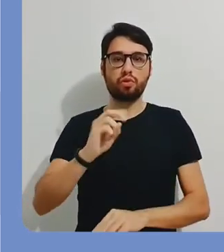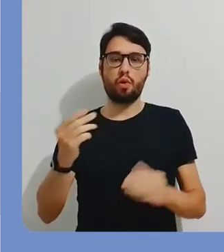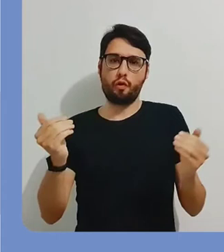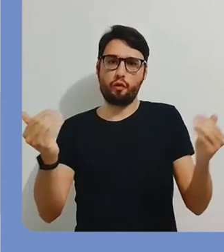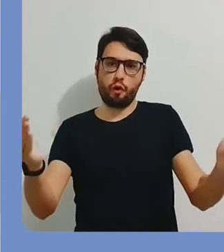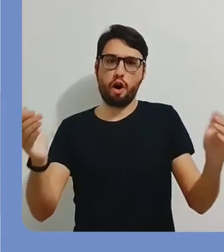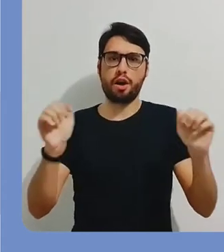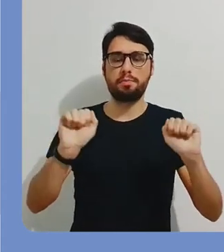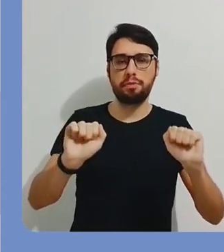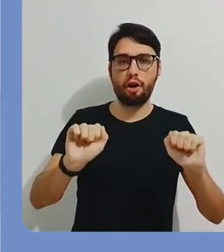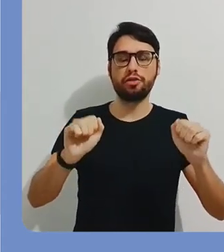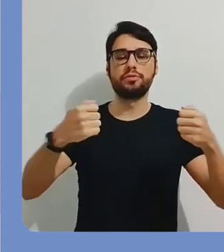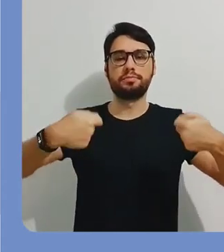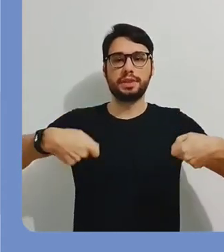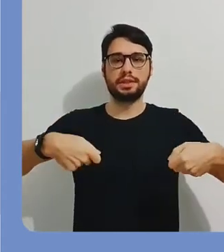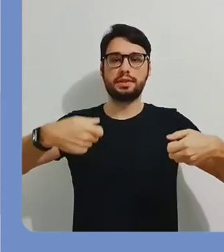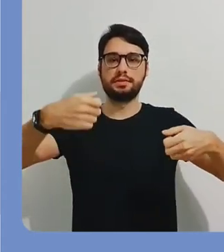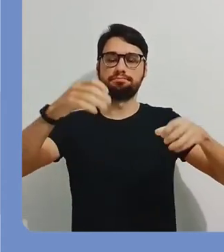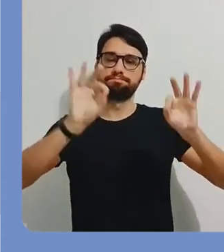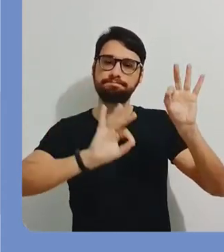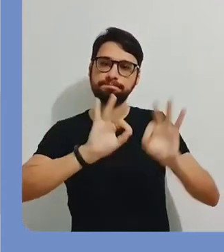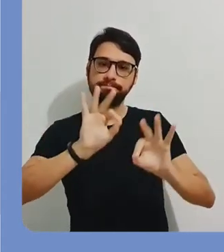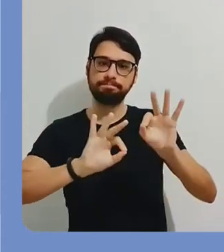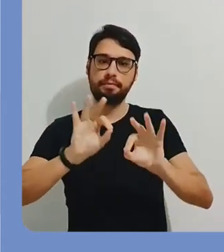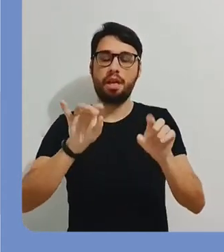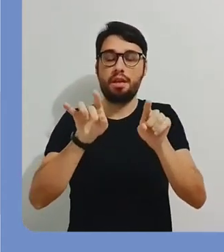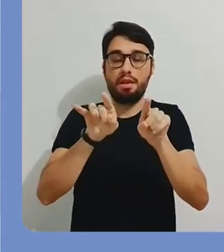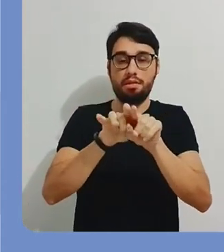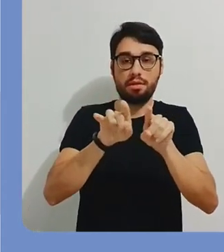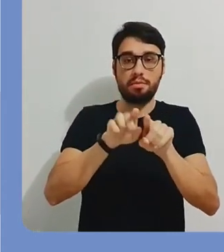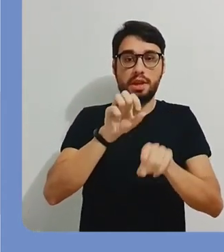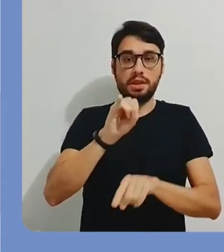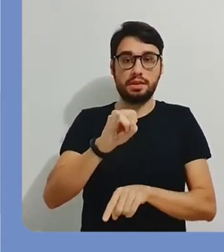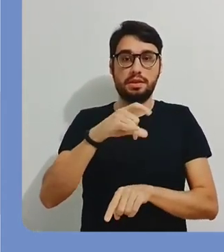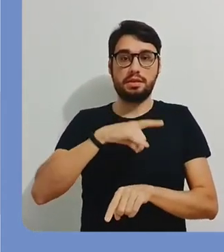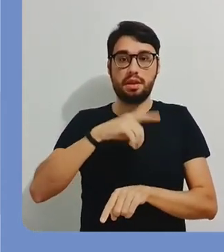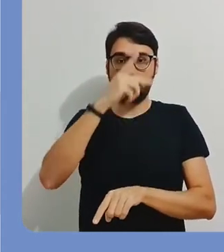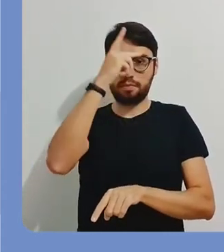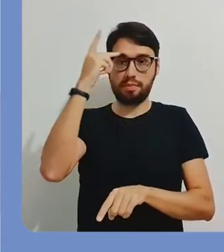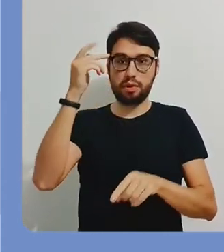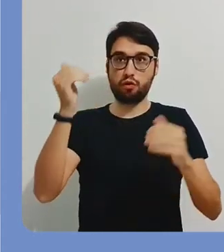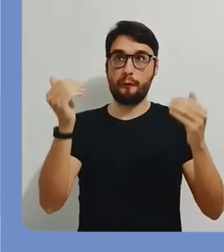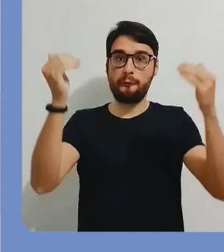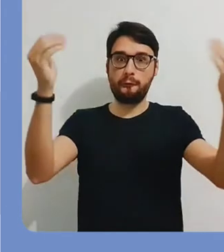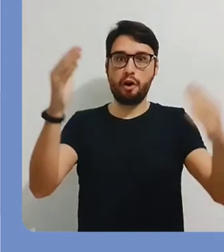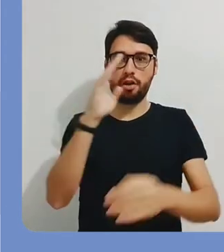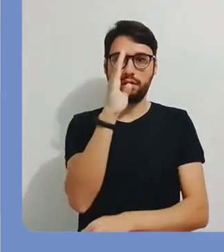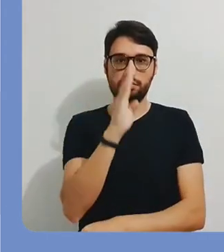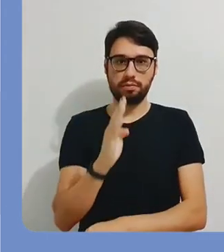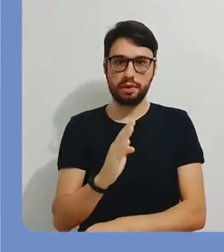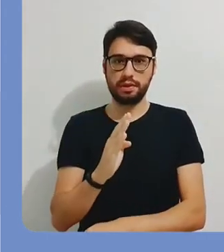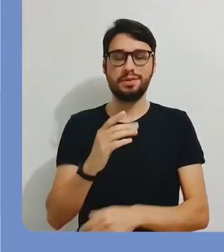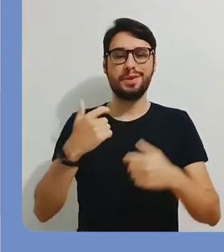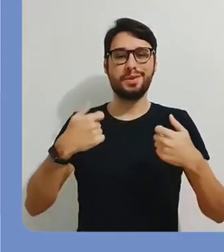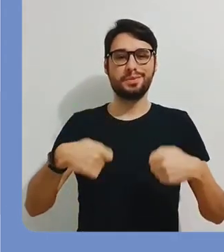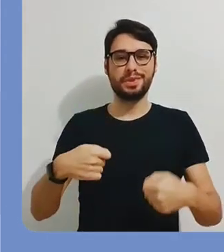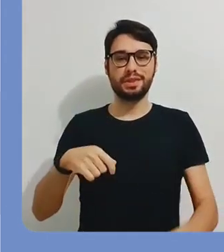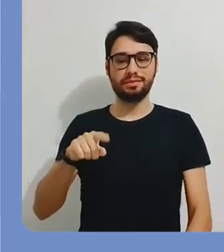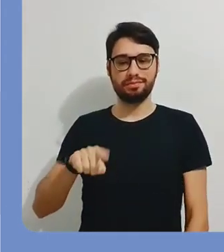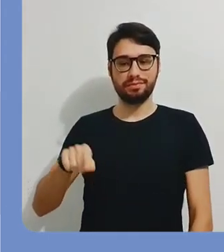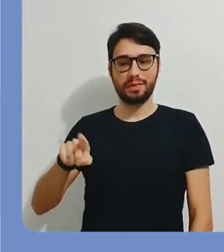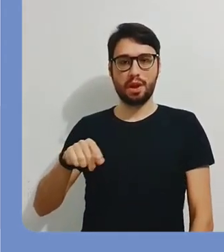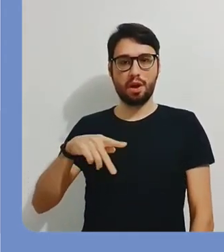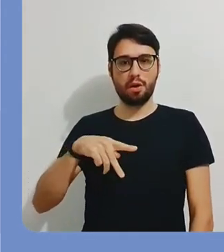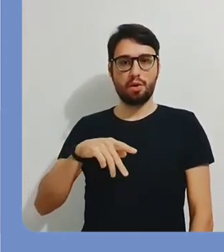comunidade UFSC ou se há comunidade externa também participante. E no caso de você ter também participantes